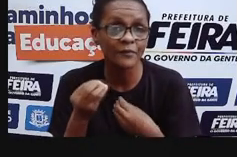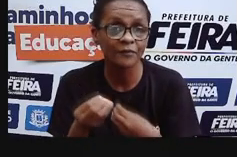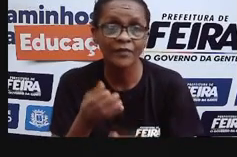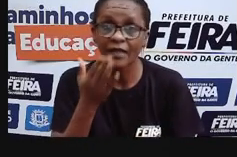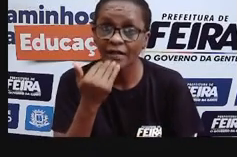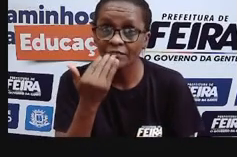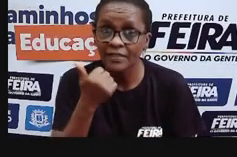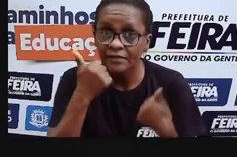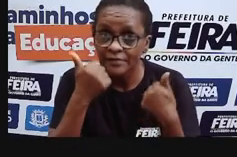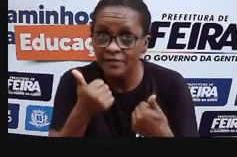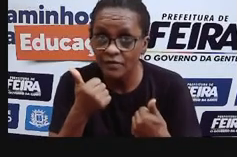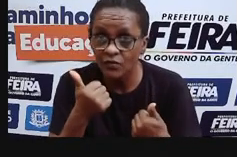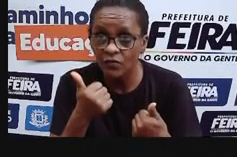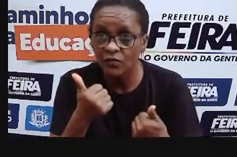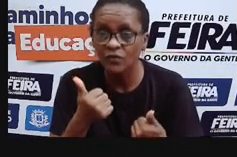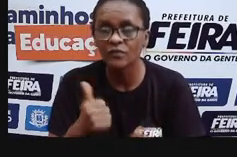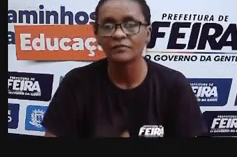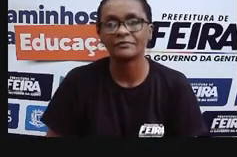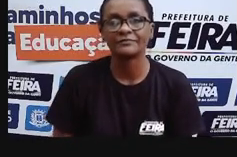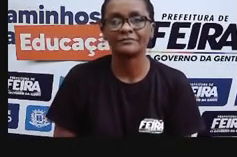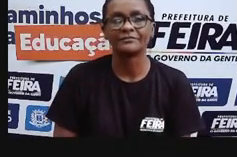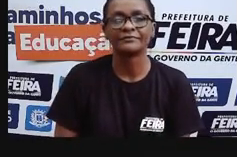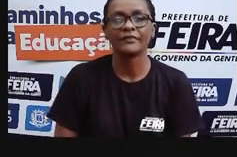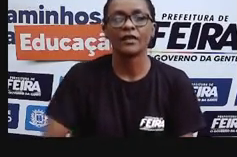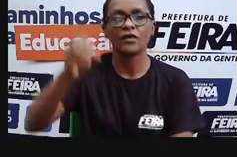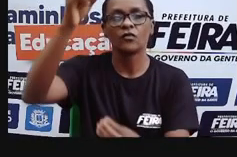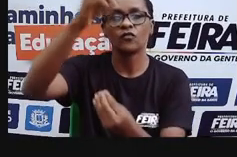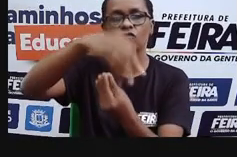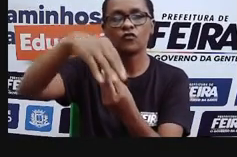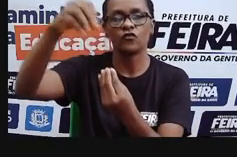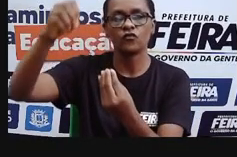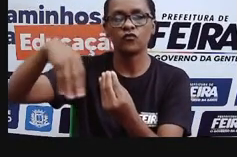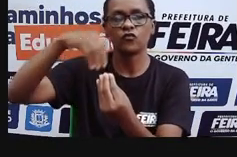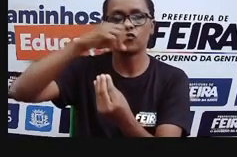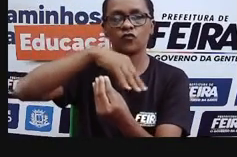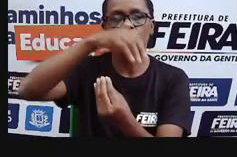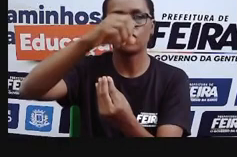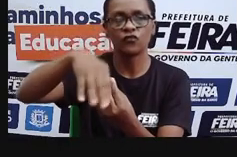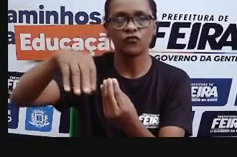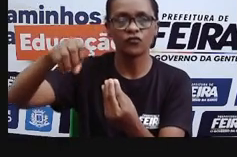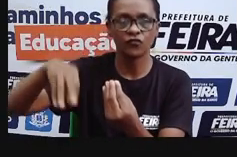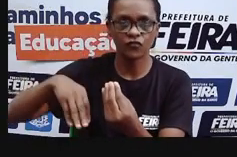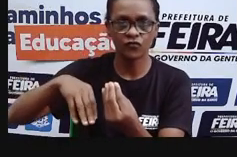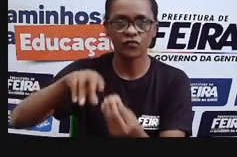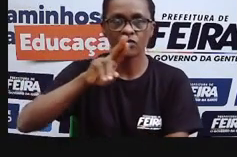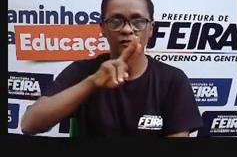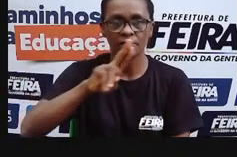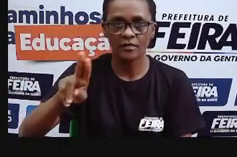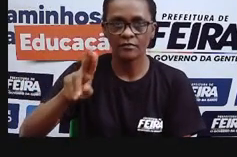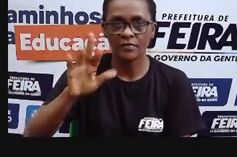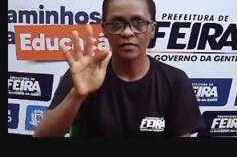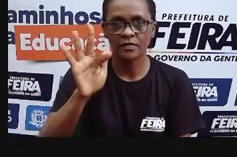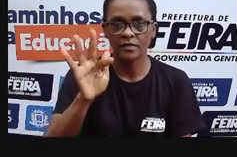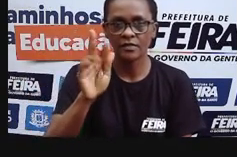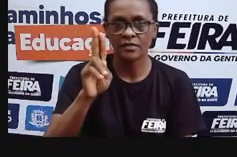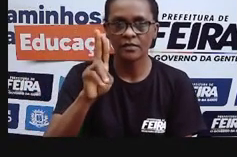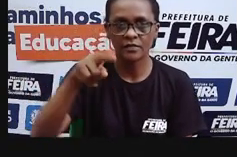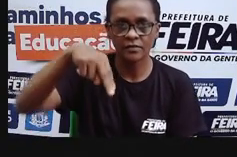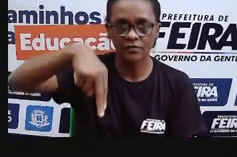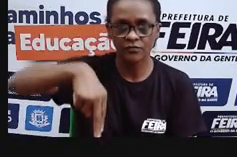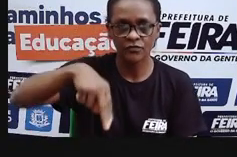consistência que vai dar é o ágar, que vem de algumas algas. O vinho, a